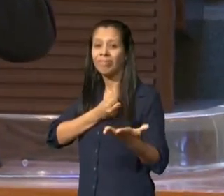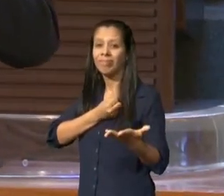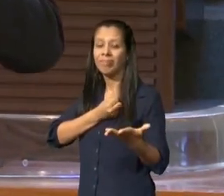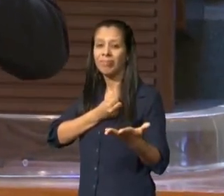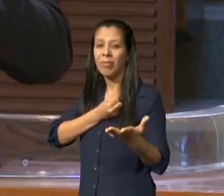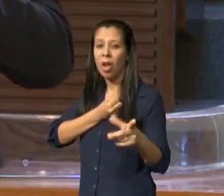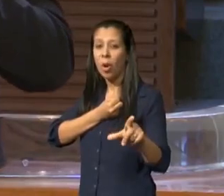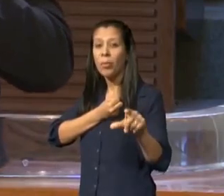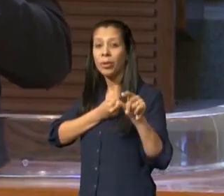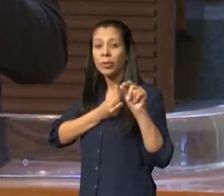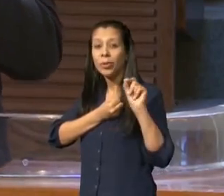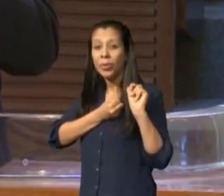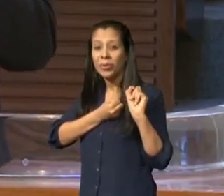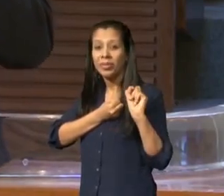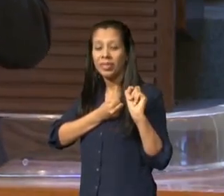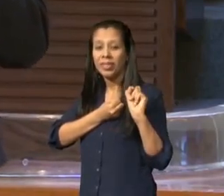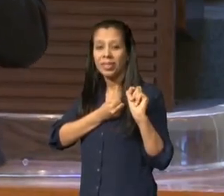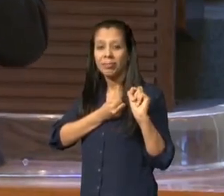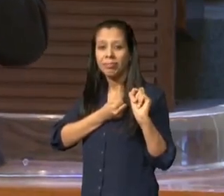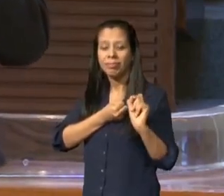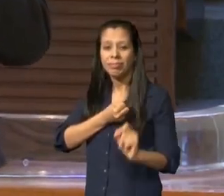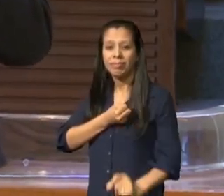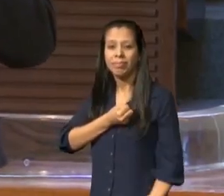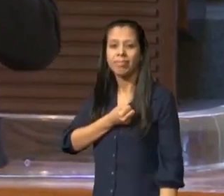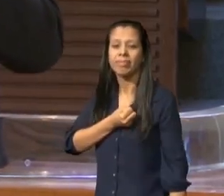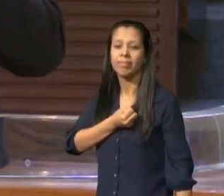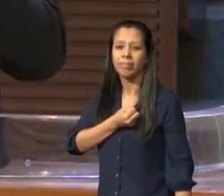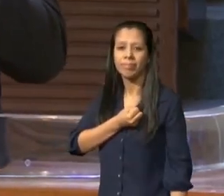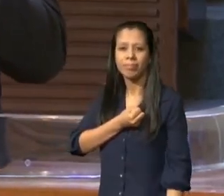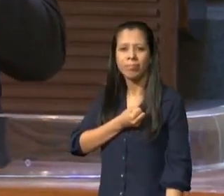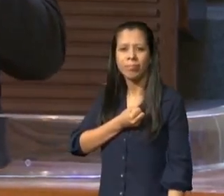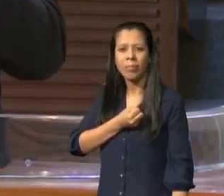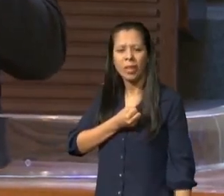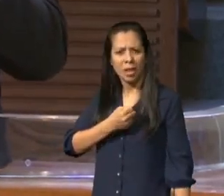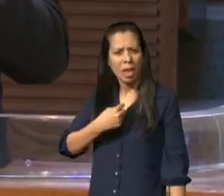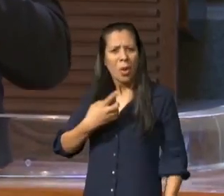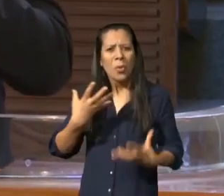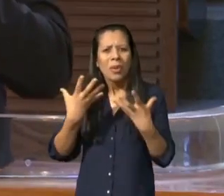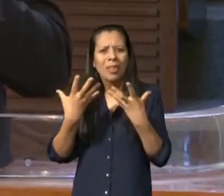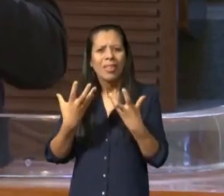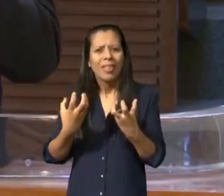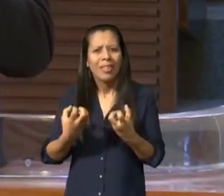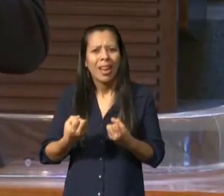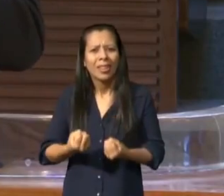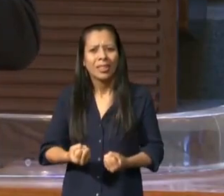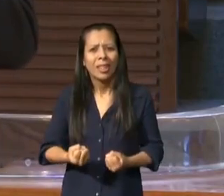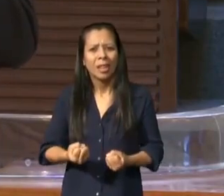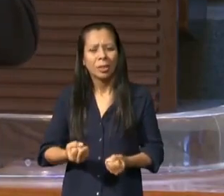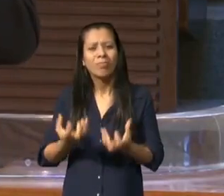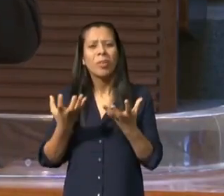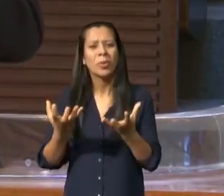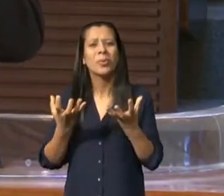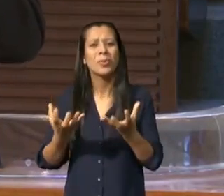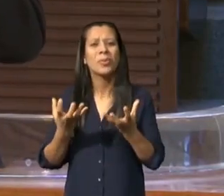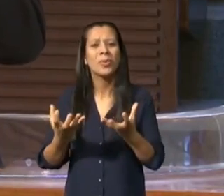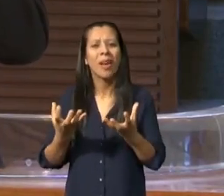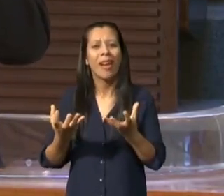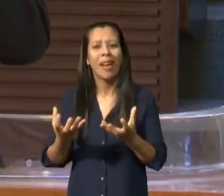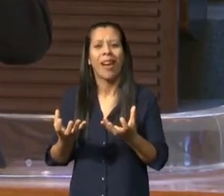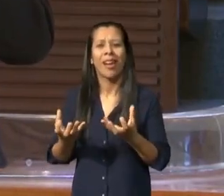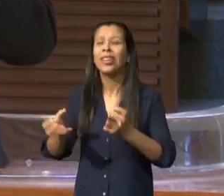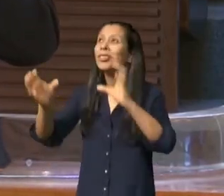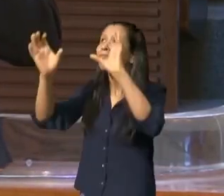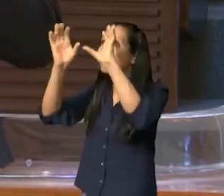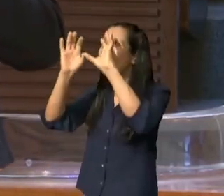mas eu quero dizer para você hoje que eu quero estar no céu e eu